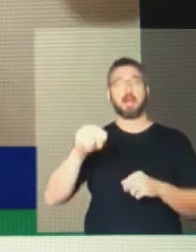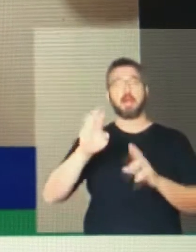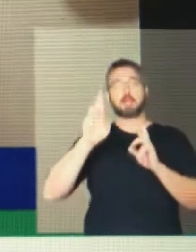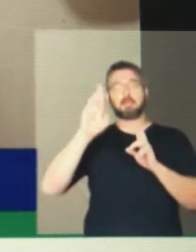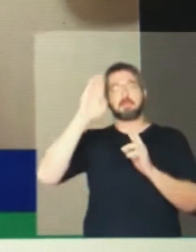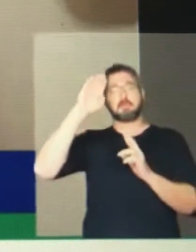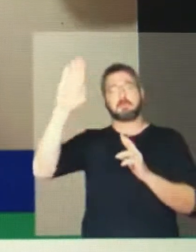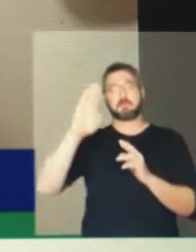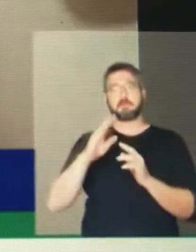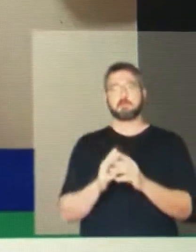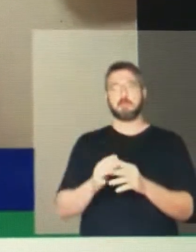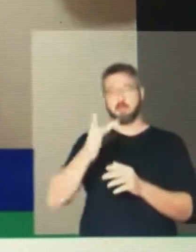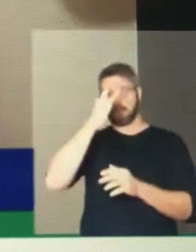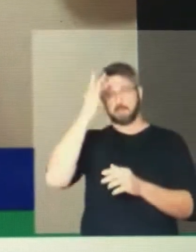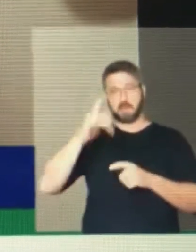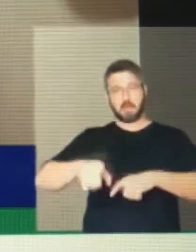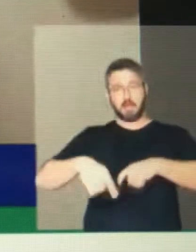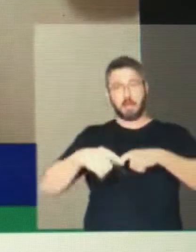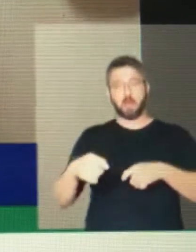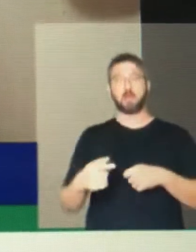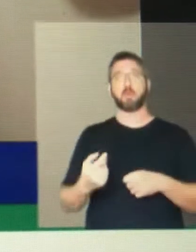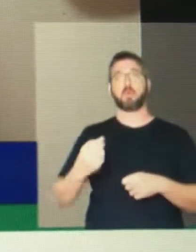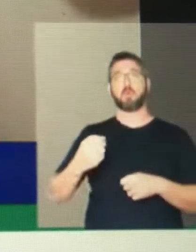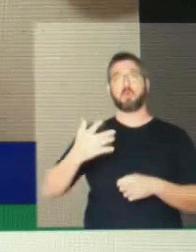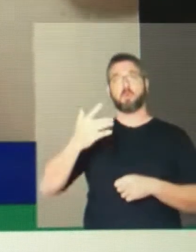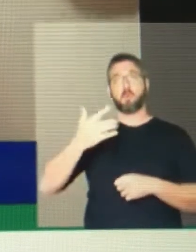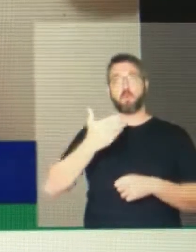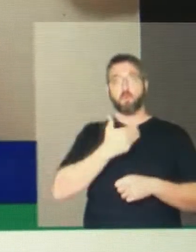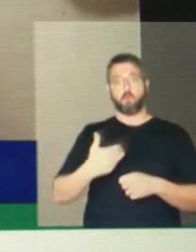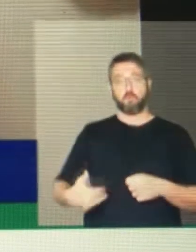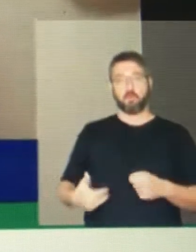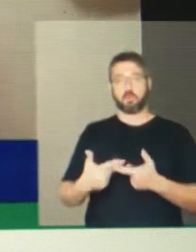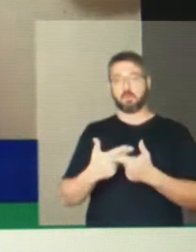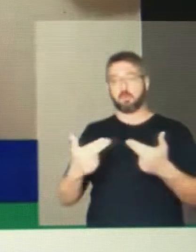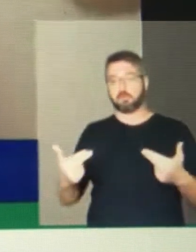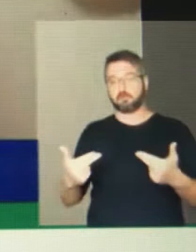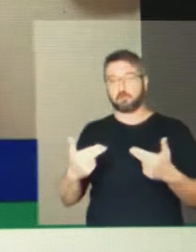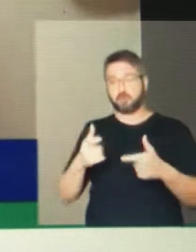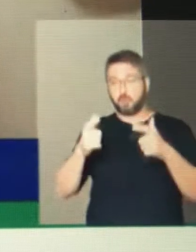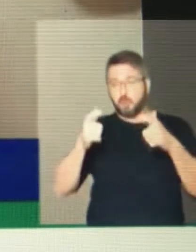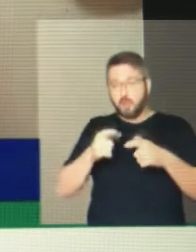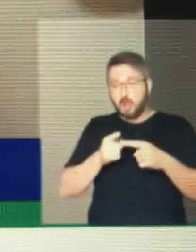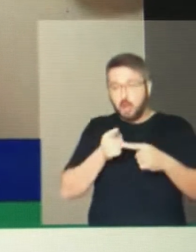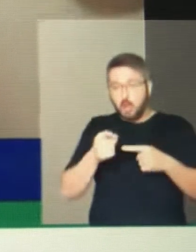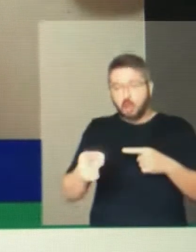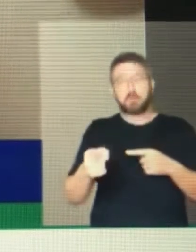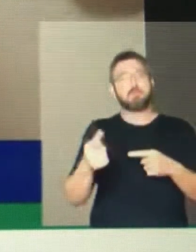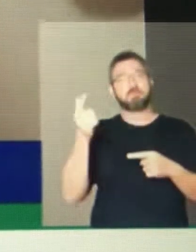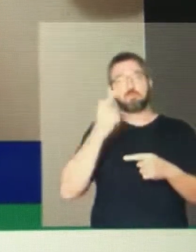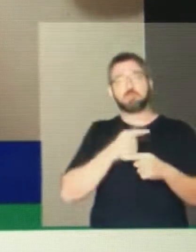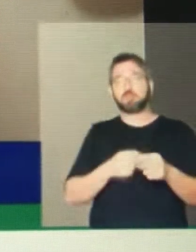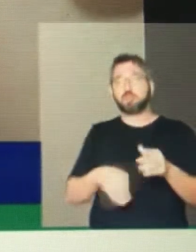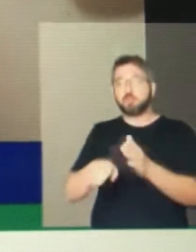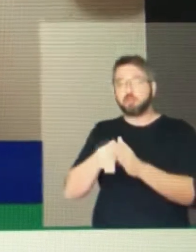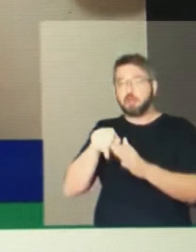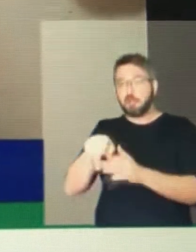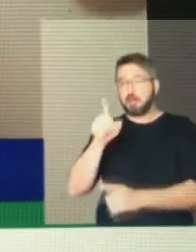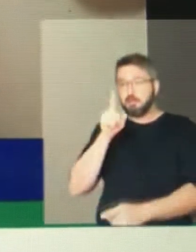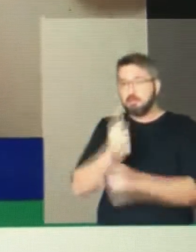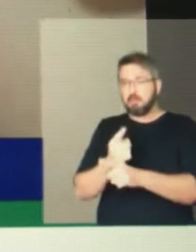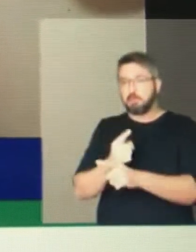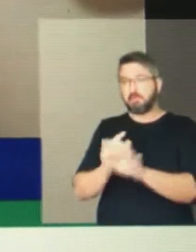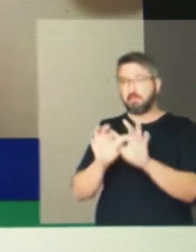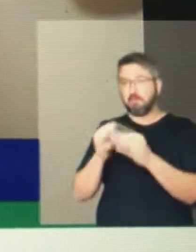que eles irão identificar essas famílias rurais invisíveis para o Estado brasileiro, cadastrá-los e torná-los visíveis